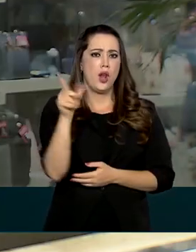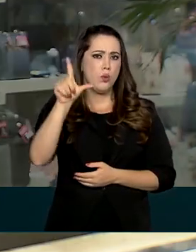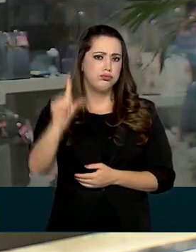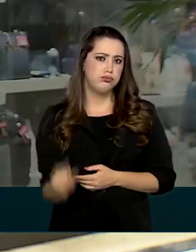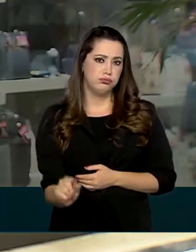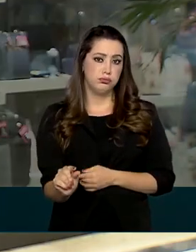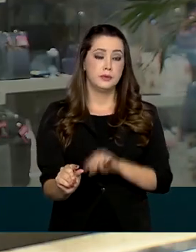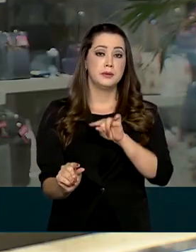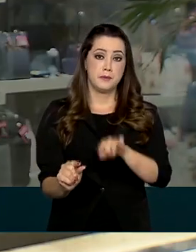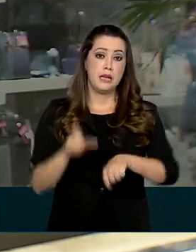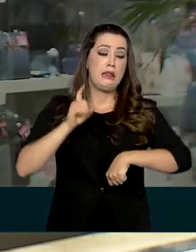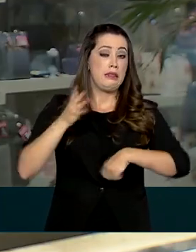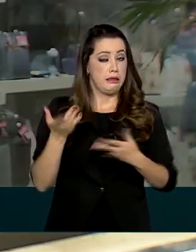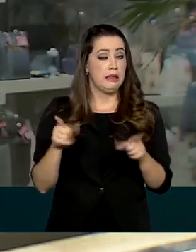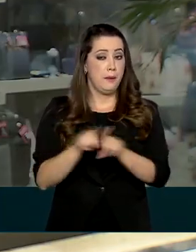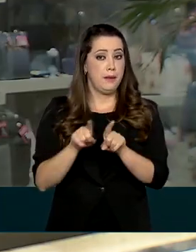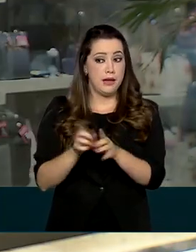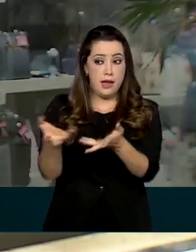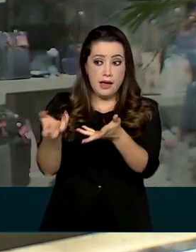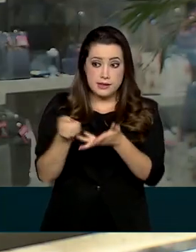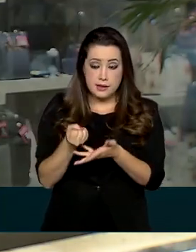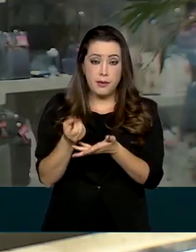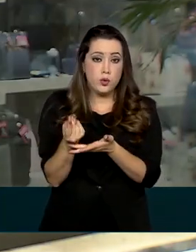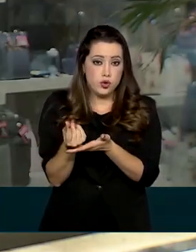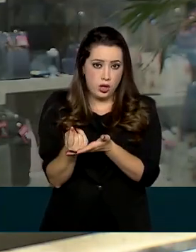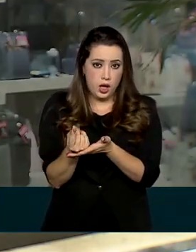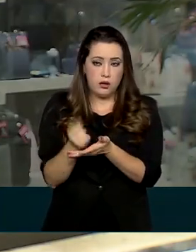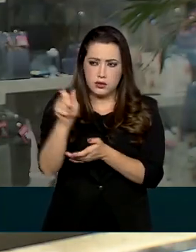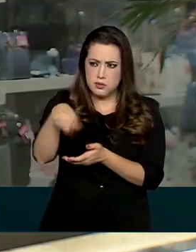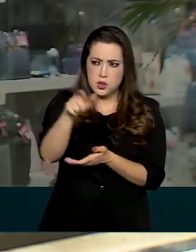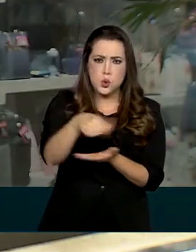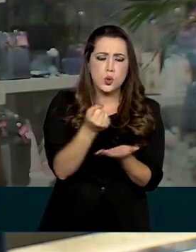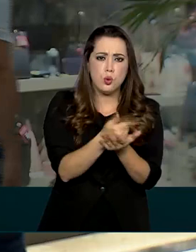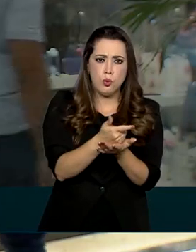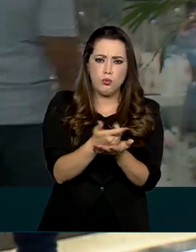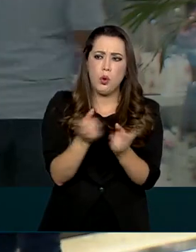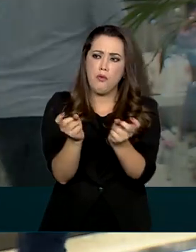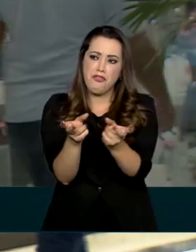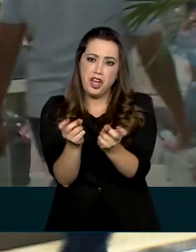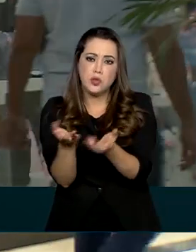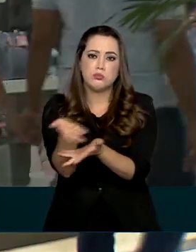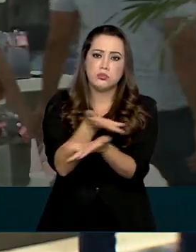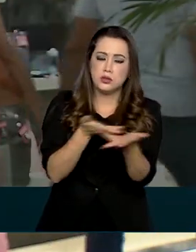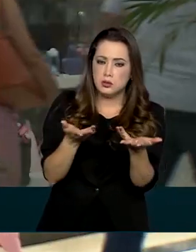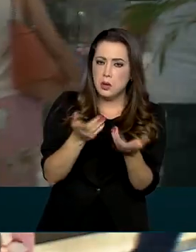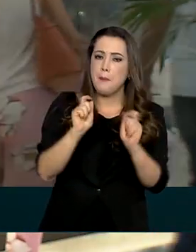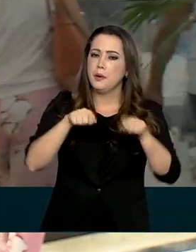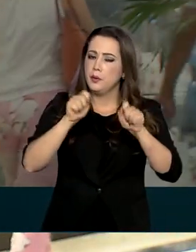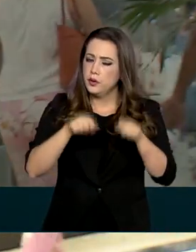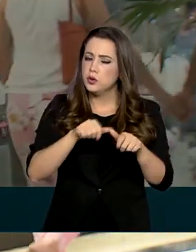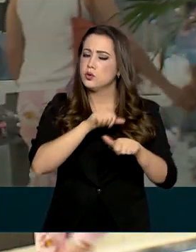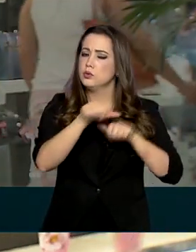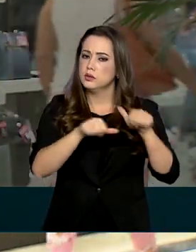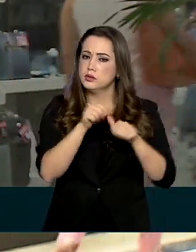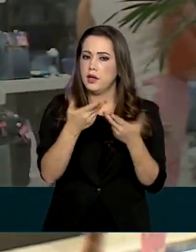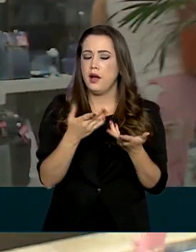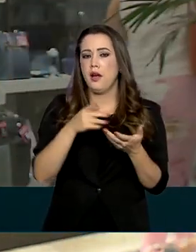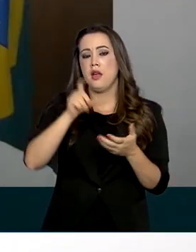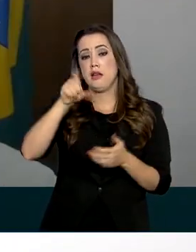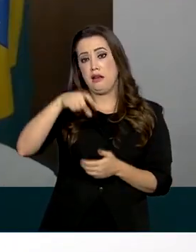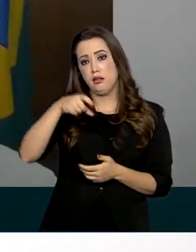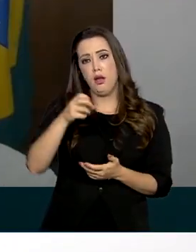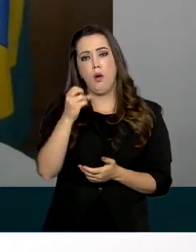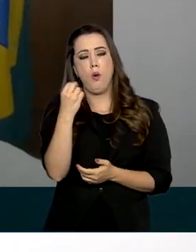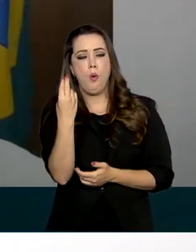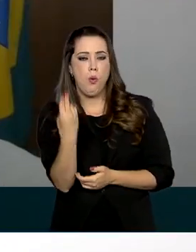menor. E na hora de receber dos clientes, o PIX será uma alternativa aos boletos e cartões de débito ou crédito.